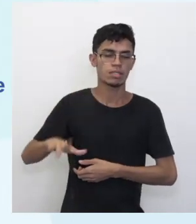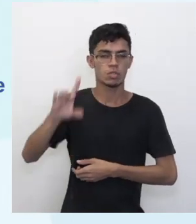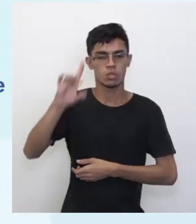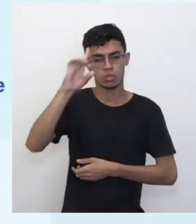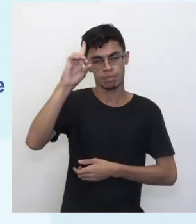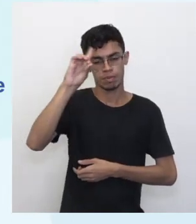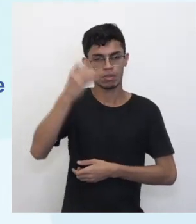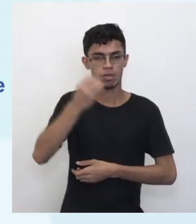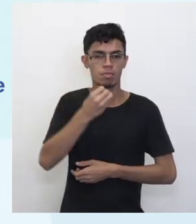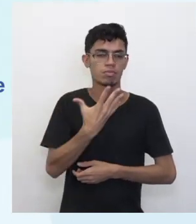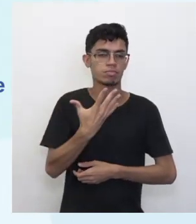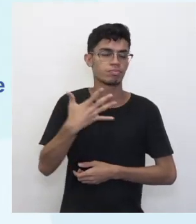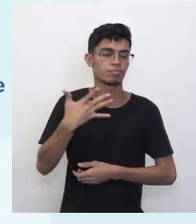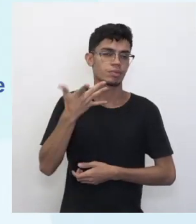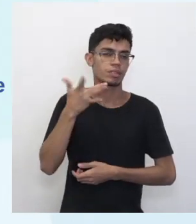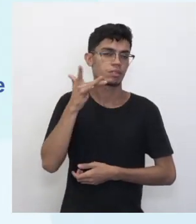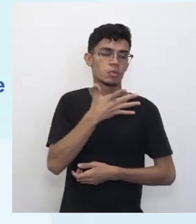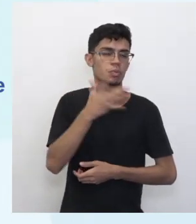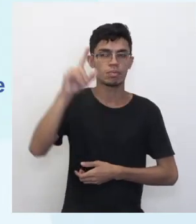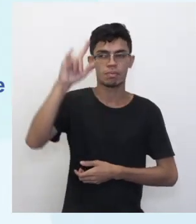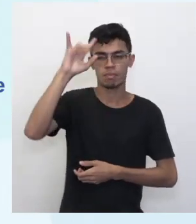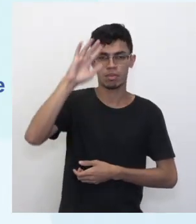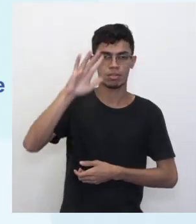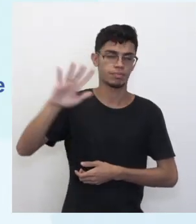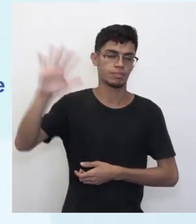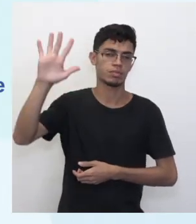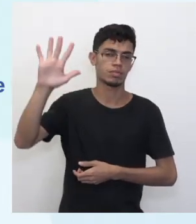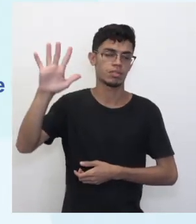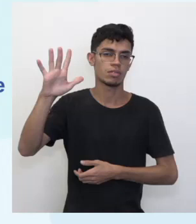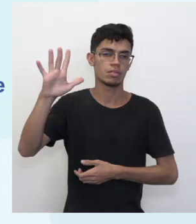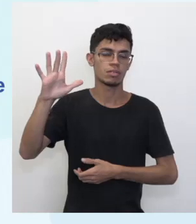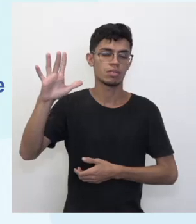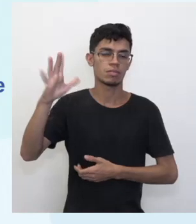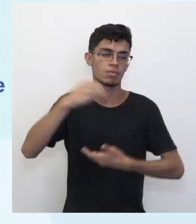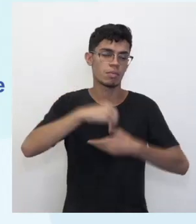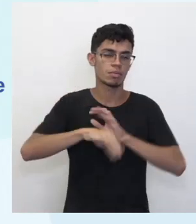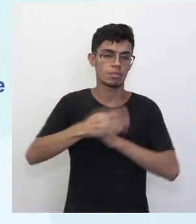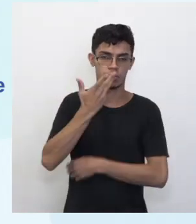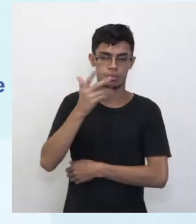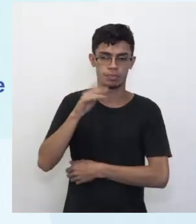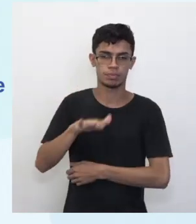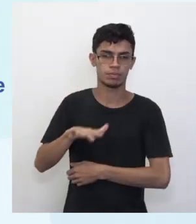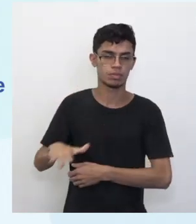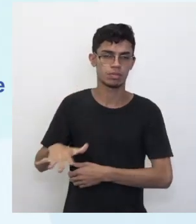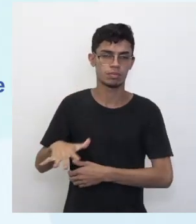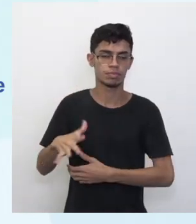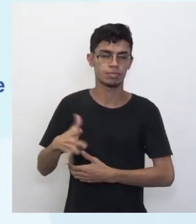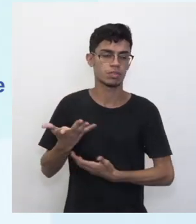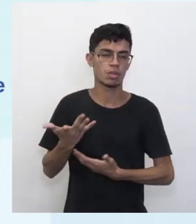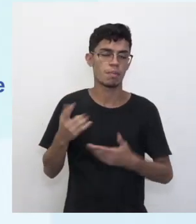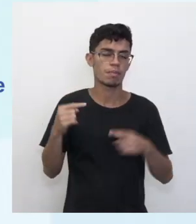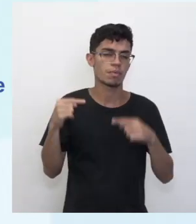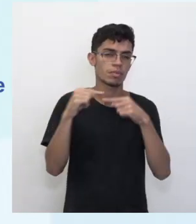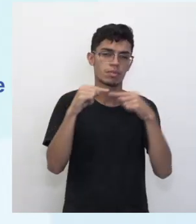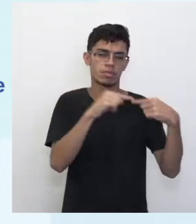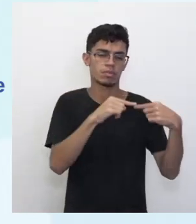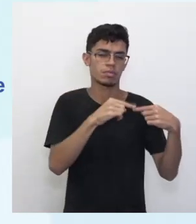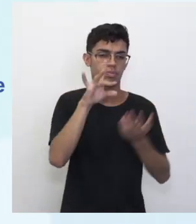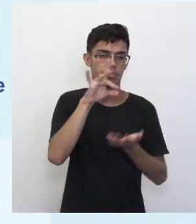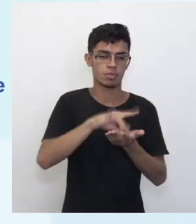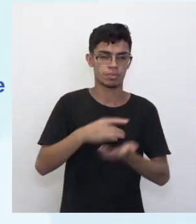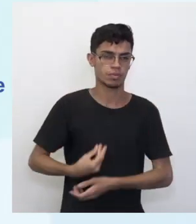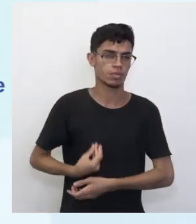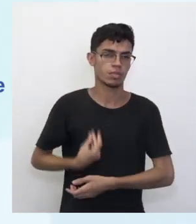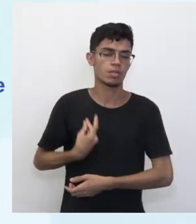arranhão e a imaginação fazem parte da infância. Ou seja, não ofusca a realidade. A